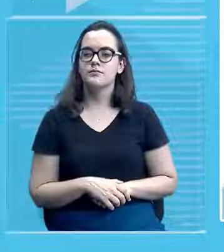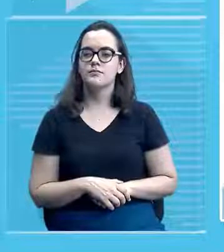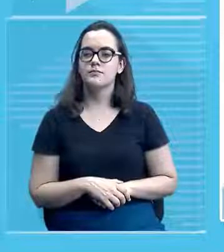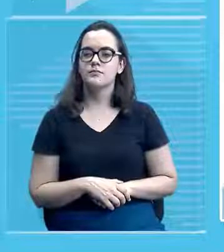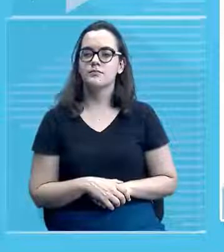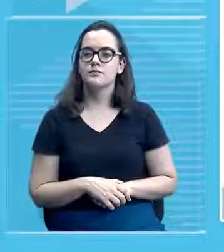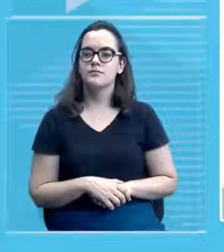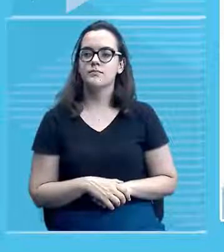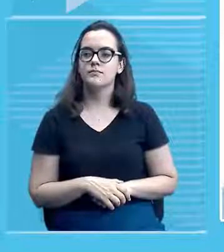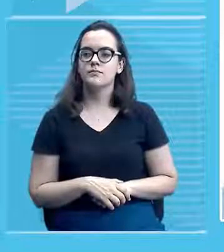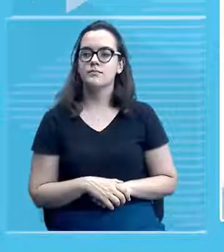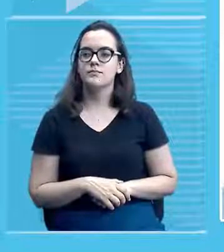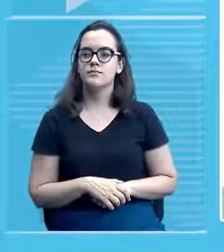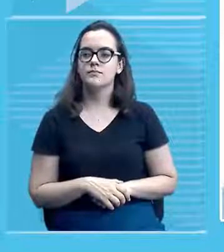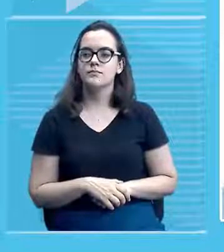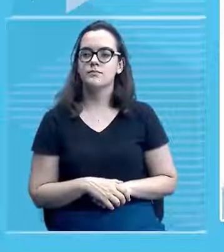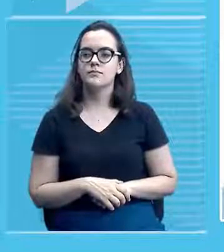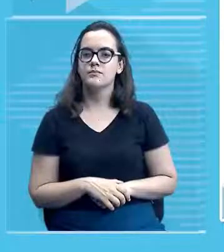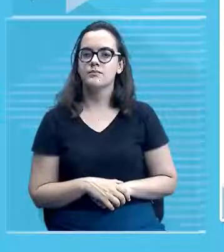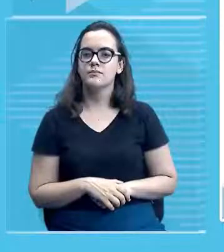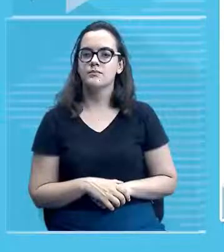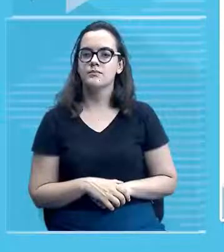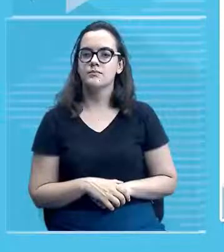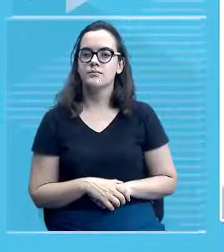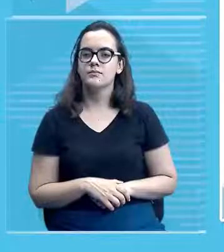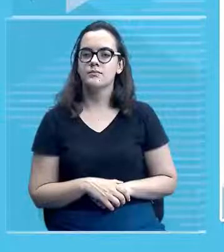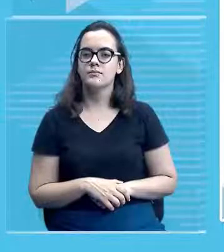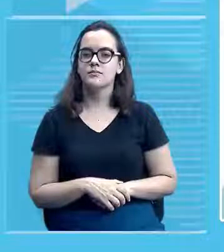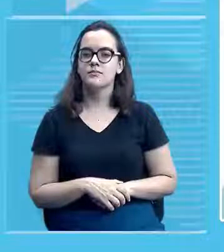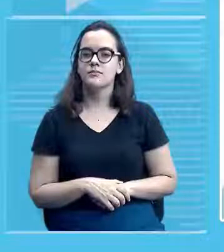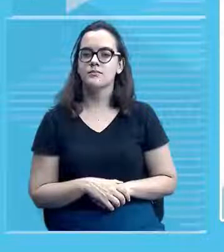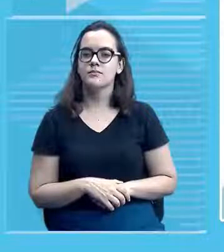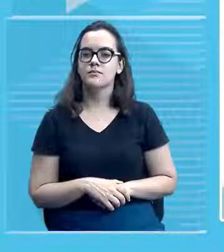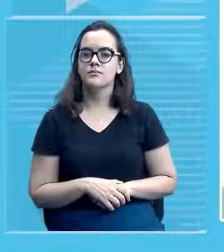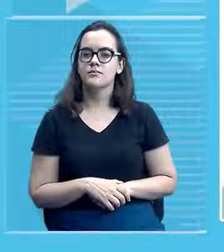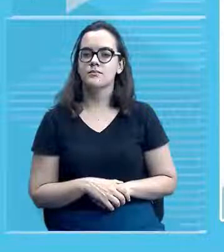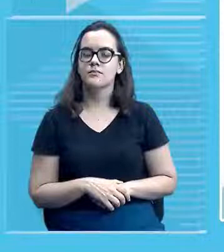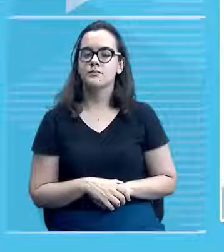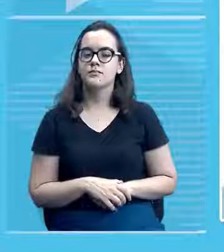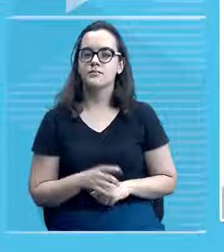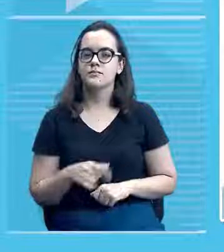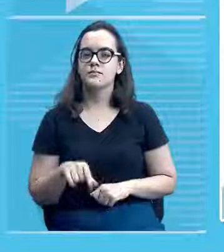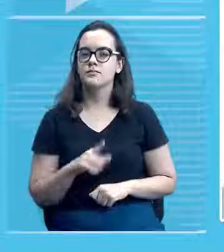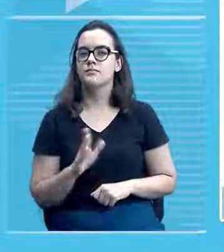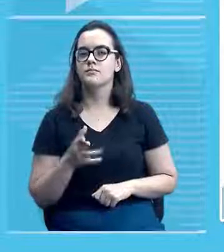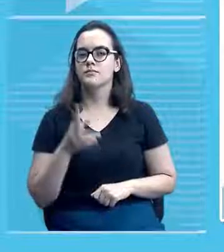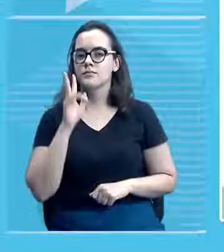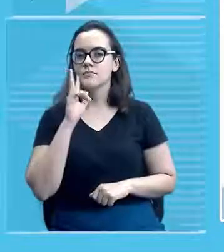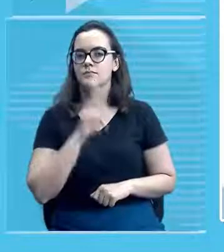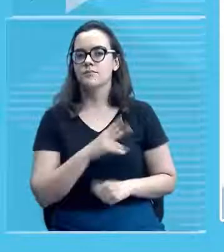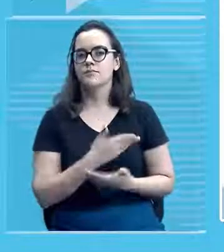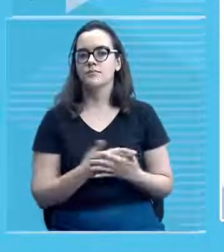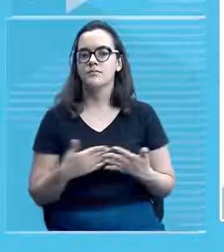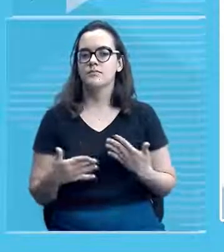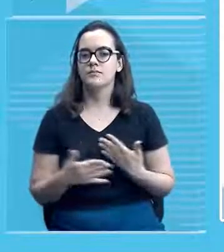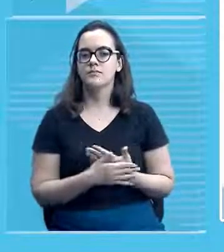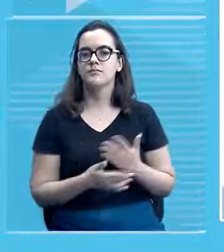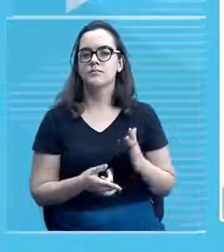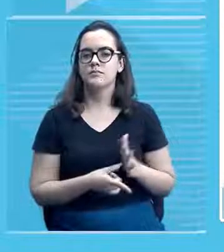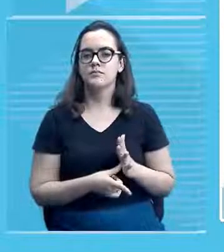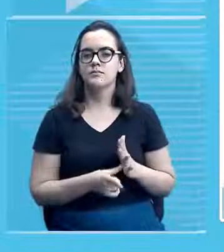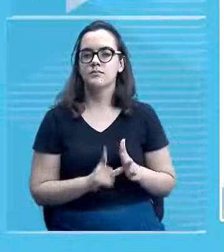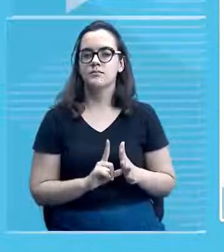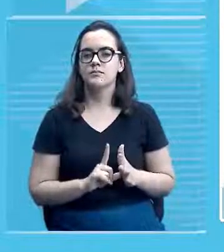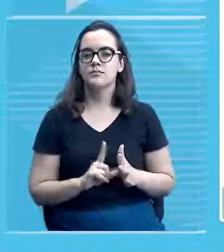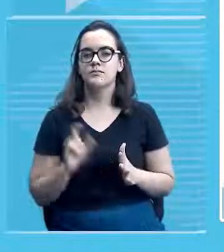Nossa Senhora da Vitória e aí como nós observamos no slide anterior essa igreja de